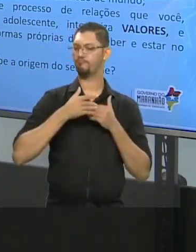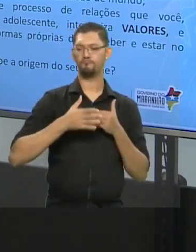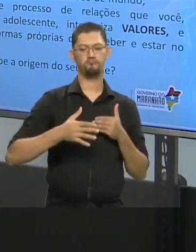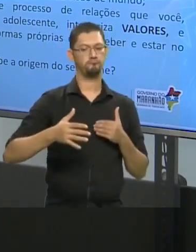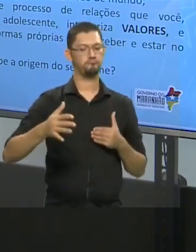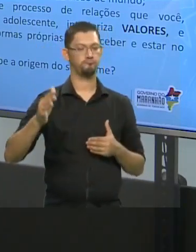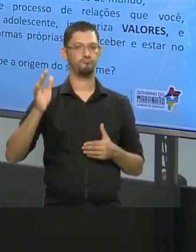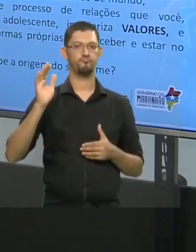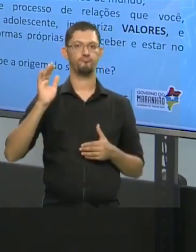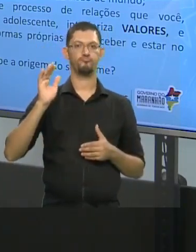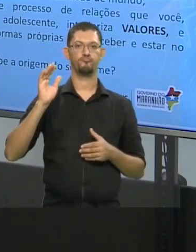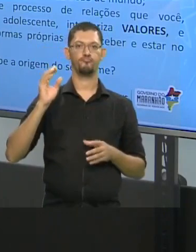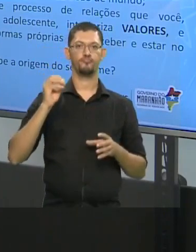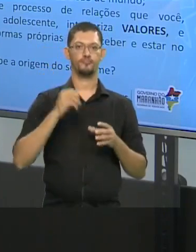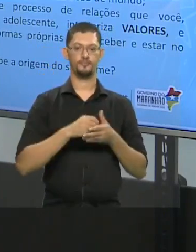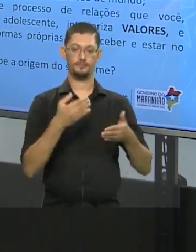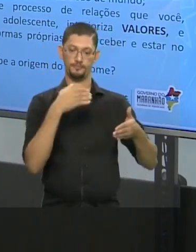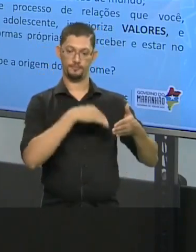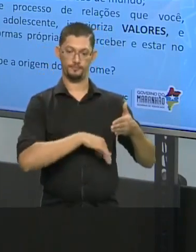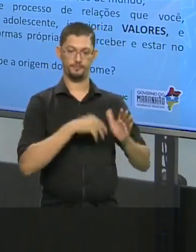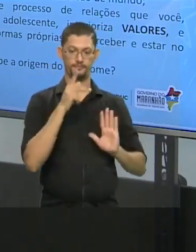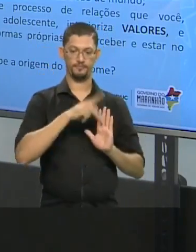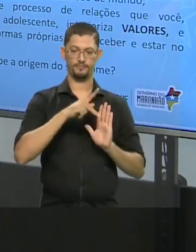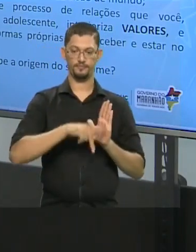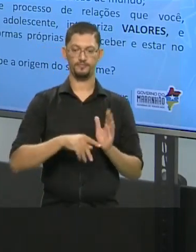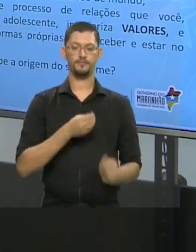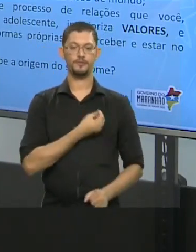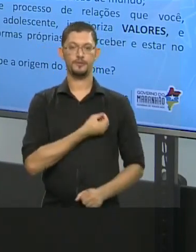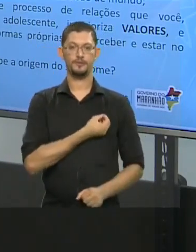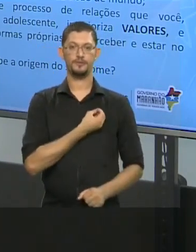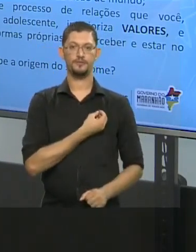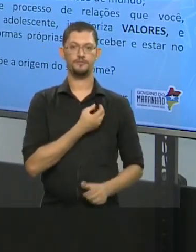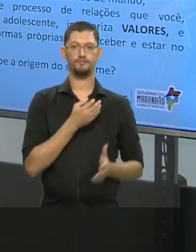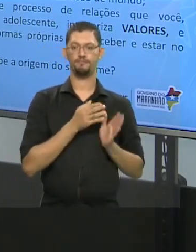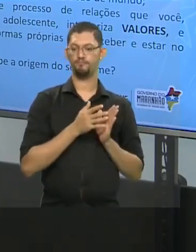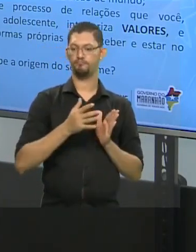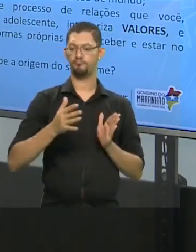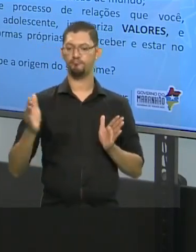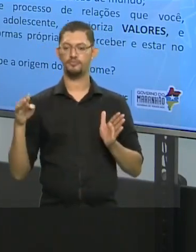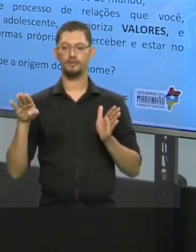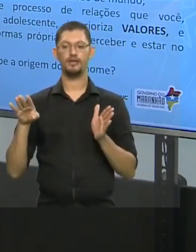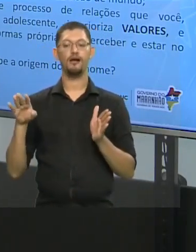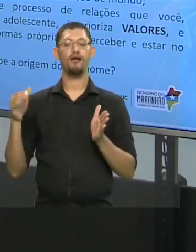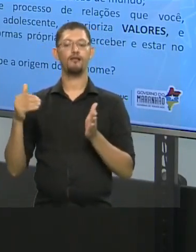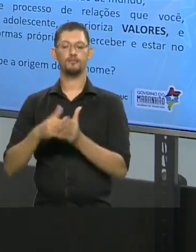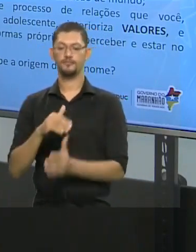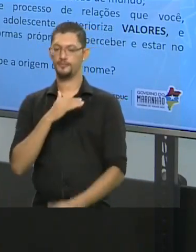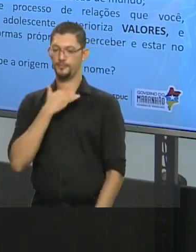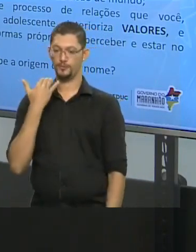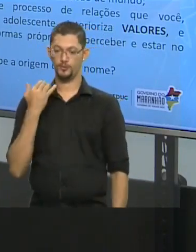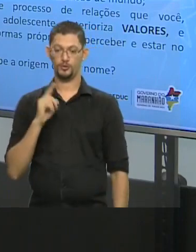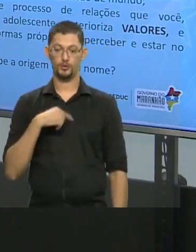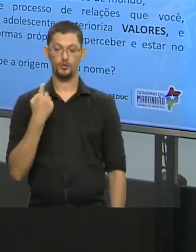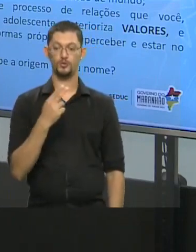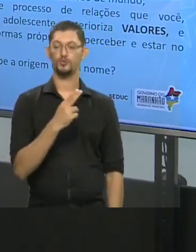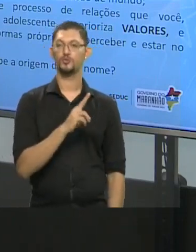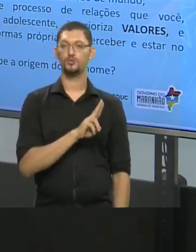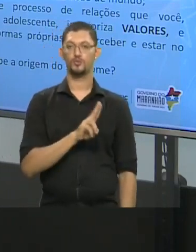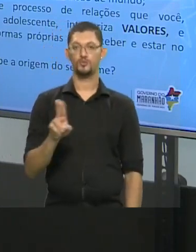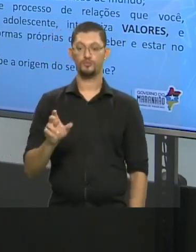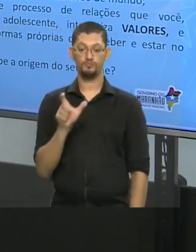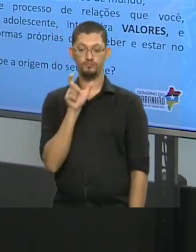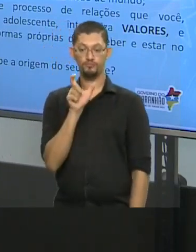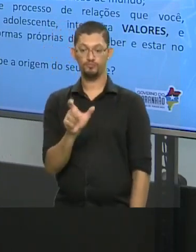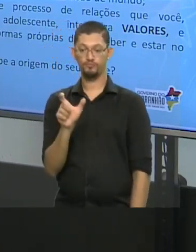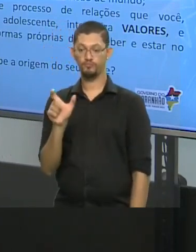dentro da nossa caixinha de projeto de vida, da nossa vida, até o final. É o nosso nome. E as palavras têm